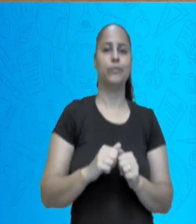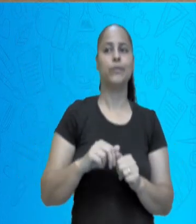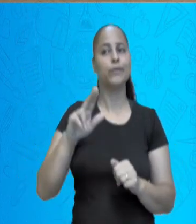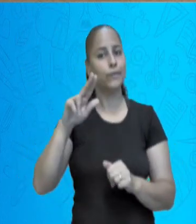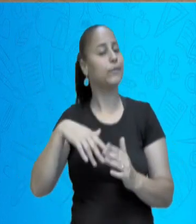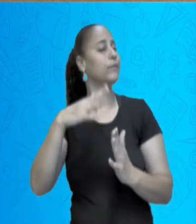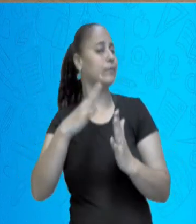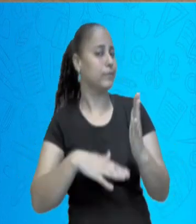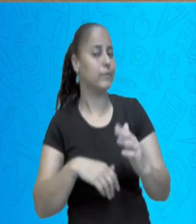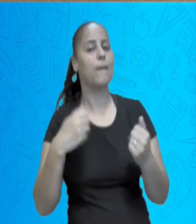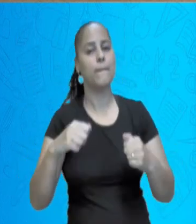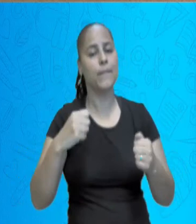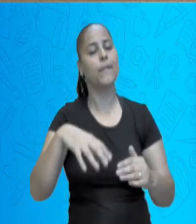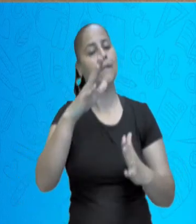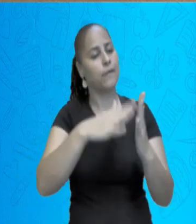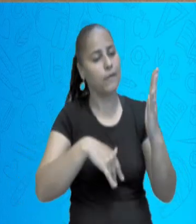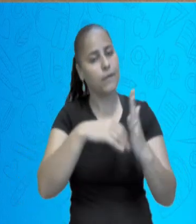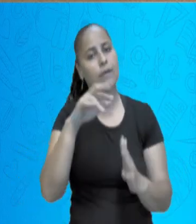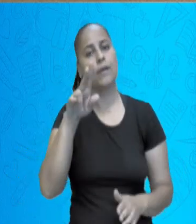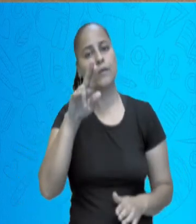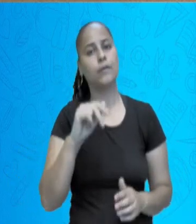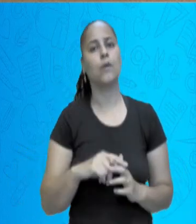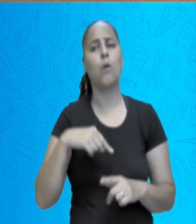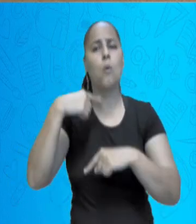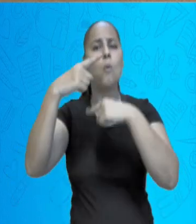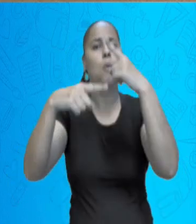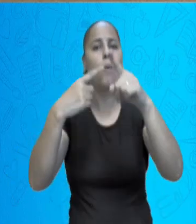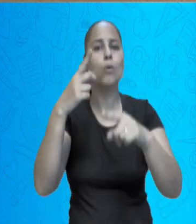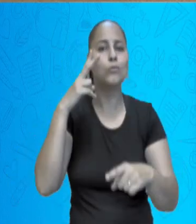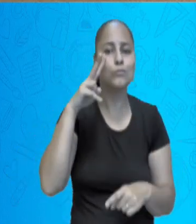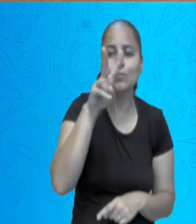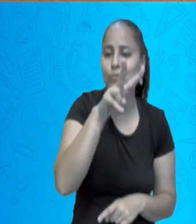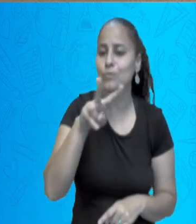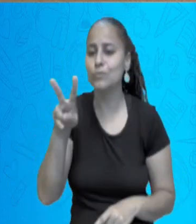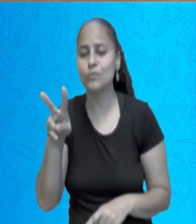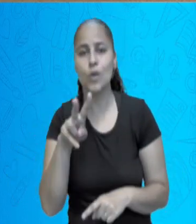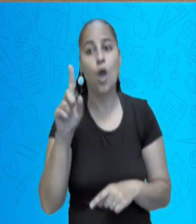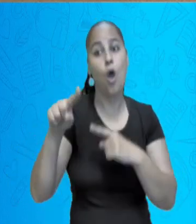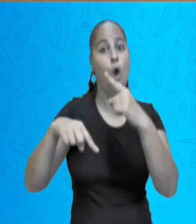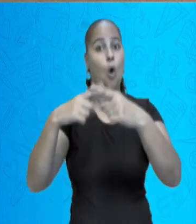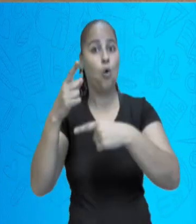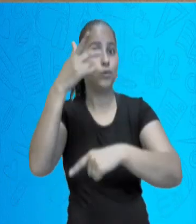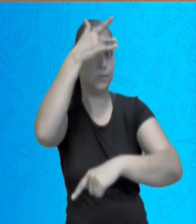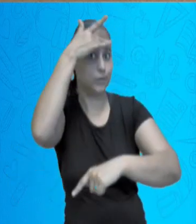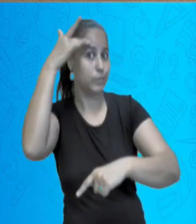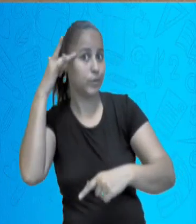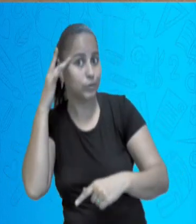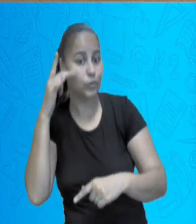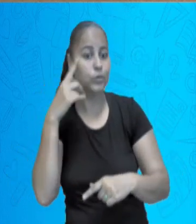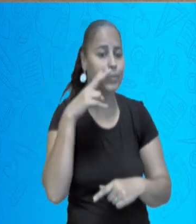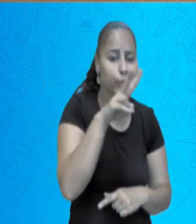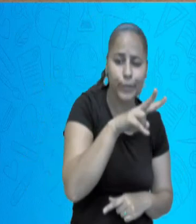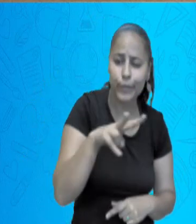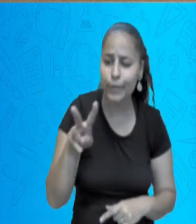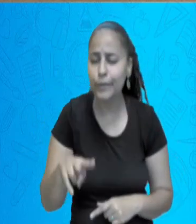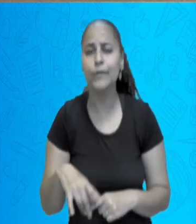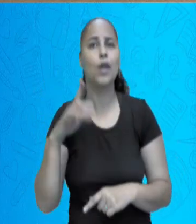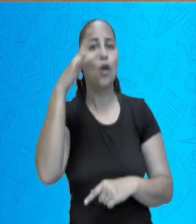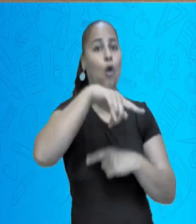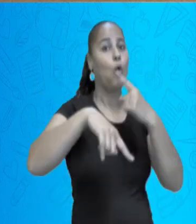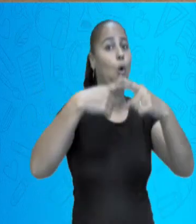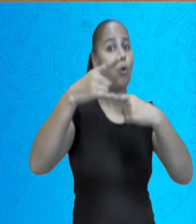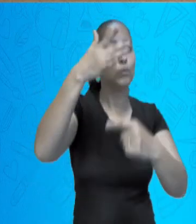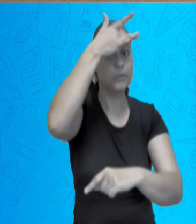de ser arte? Claro que não, só vai ter um novo olhar, um novo público para poder consumir, um novo público para poder entender